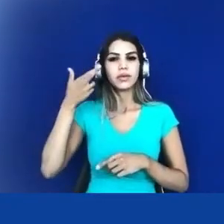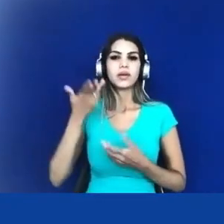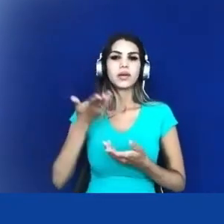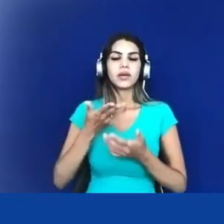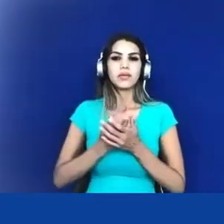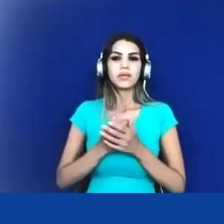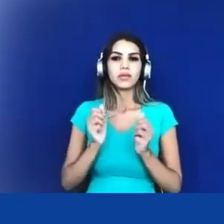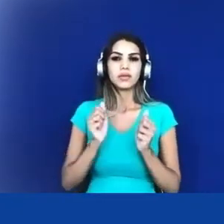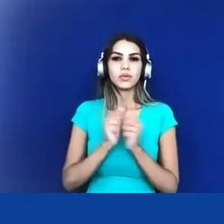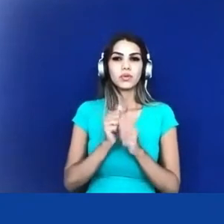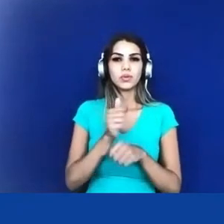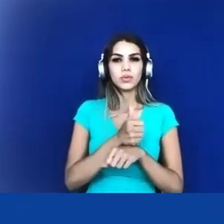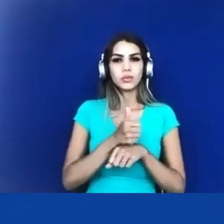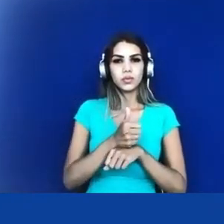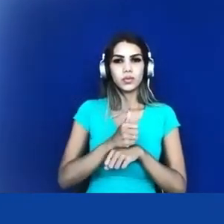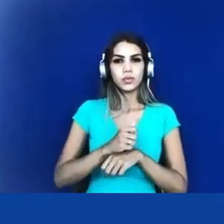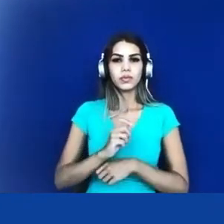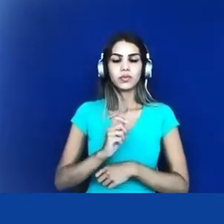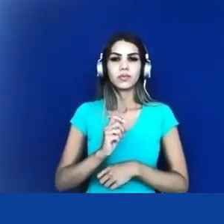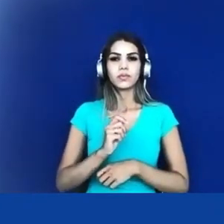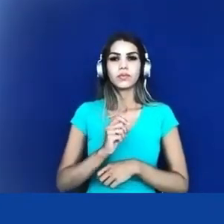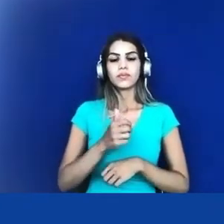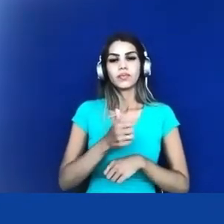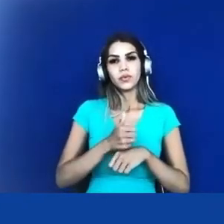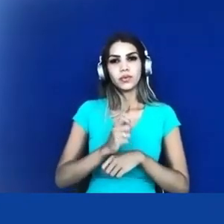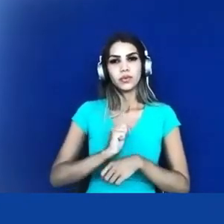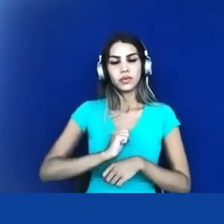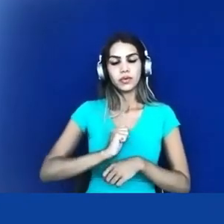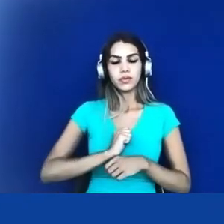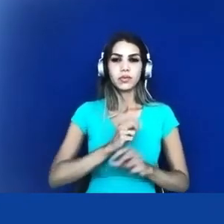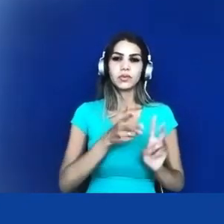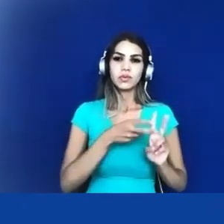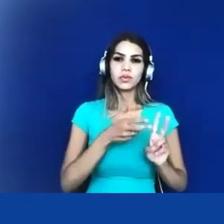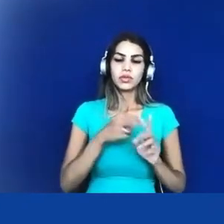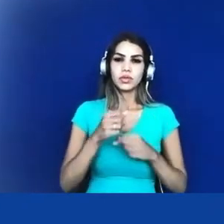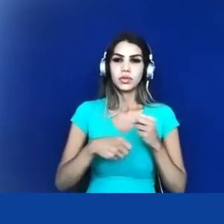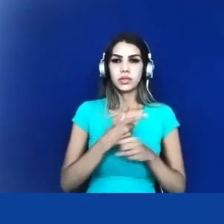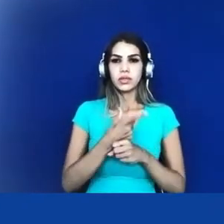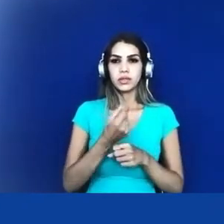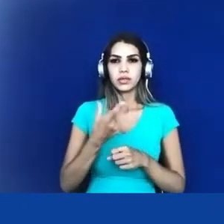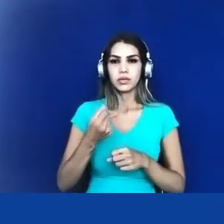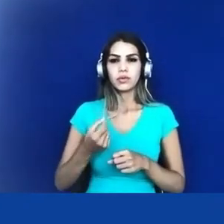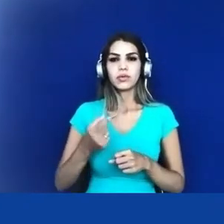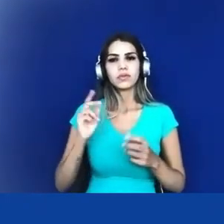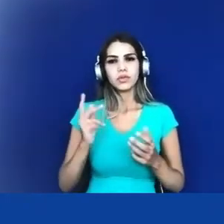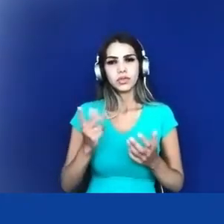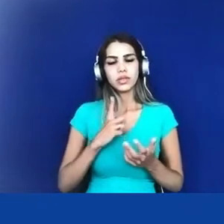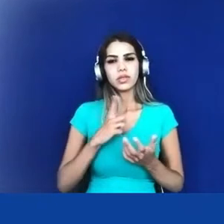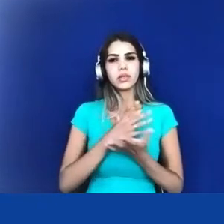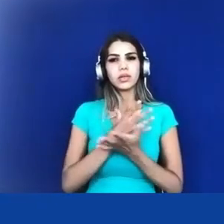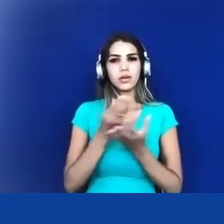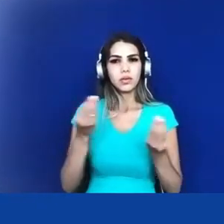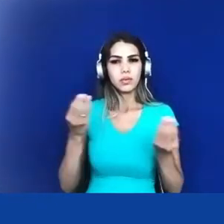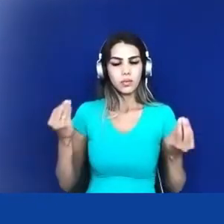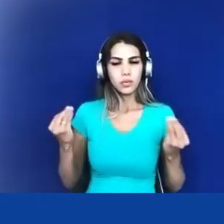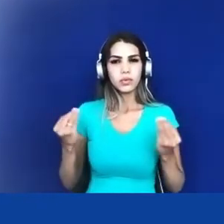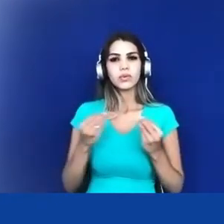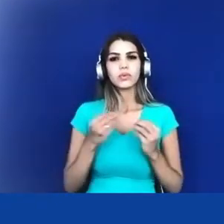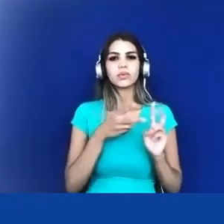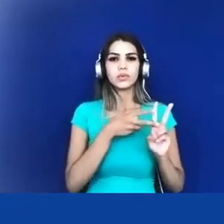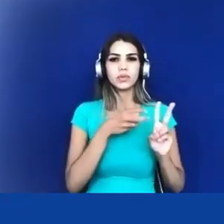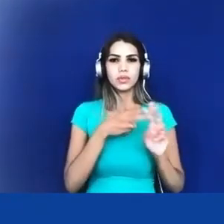indígenas no ano de 2020 nós tivemos aí vários indígenas e quilombolas que foram vítimas de